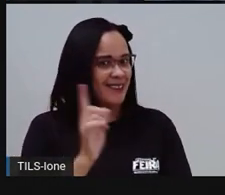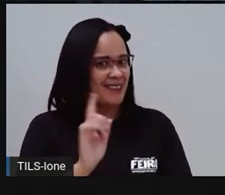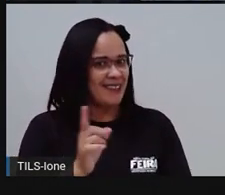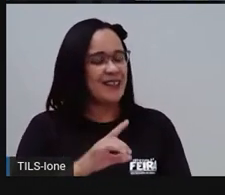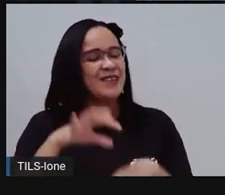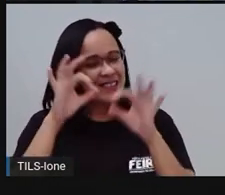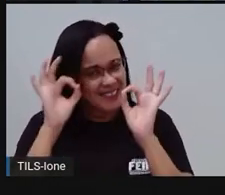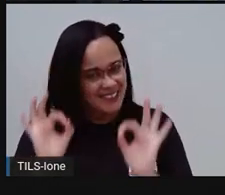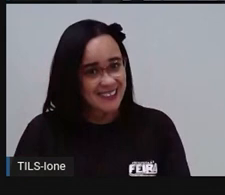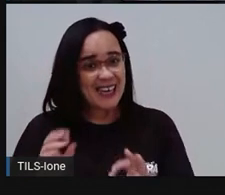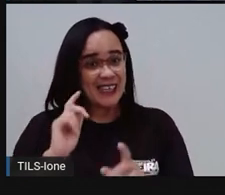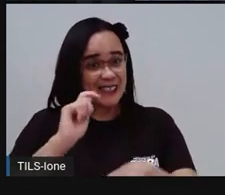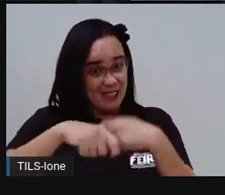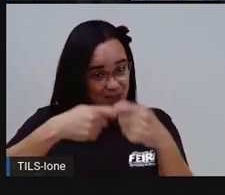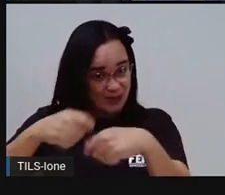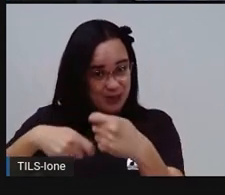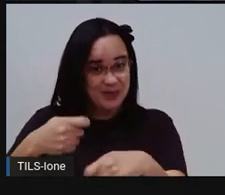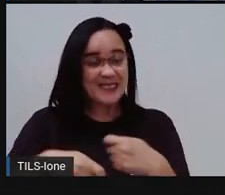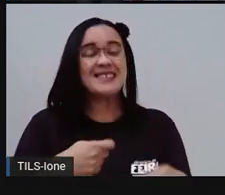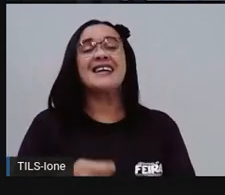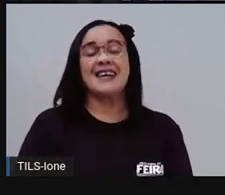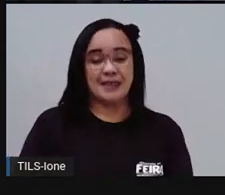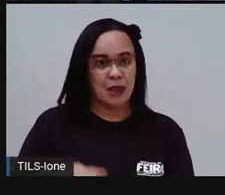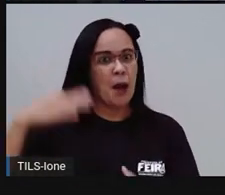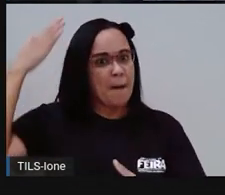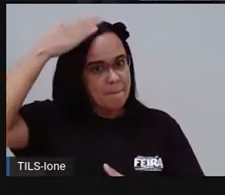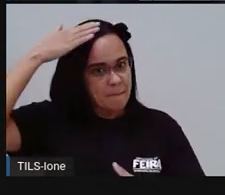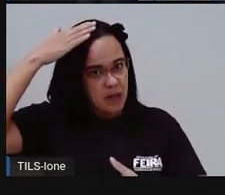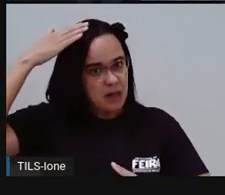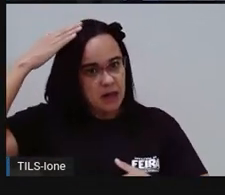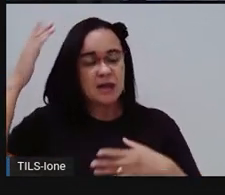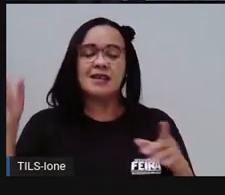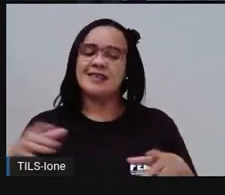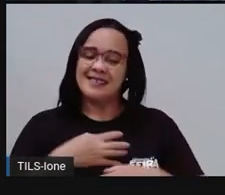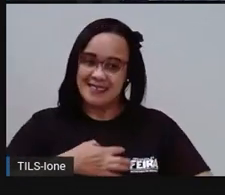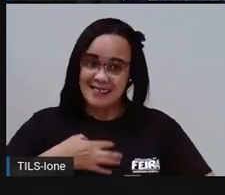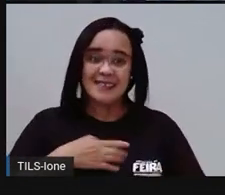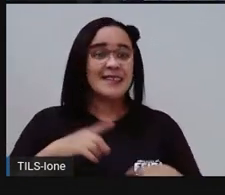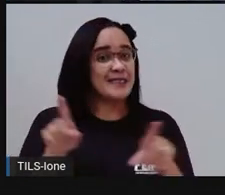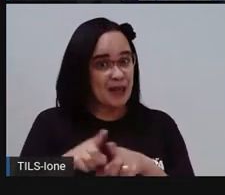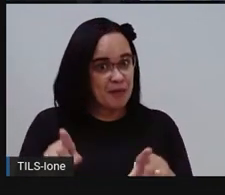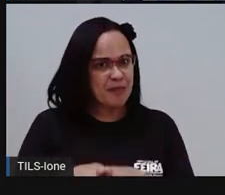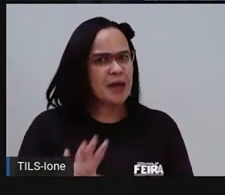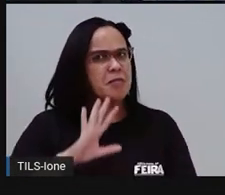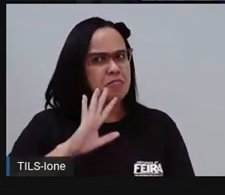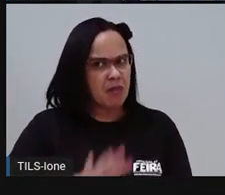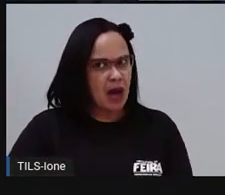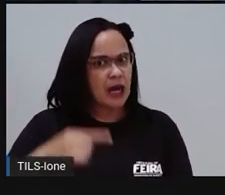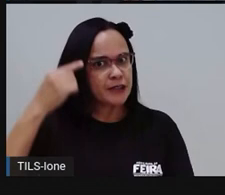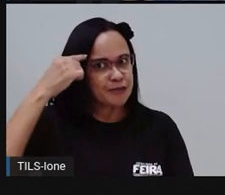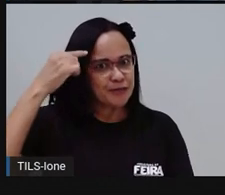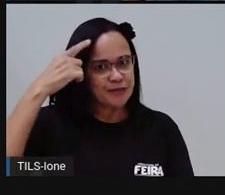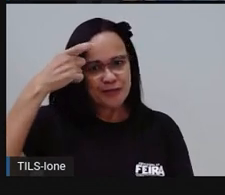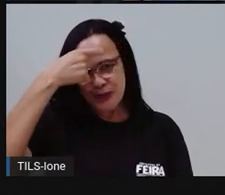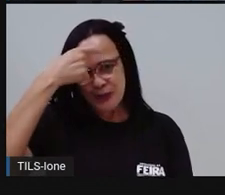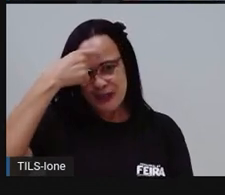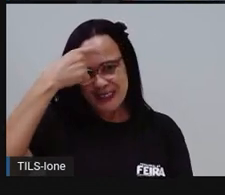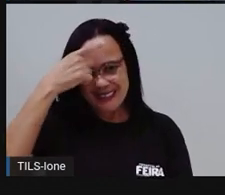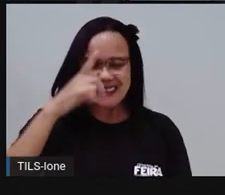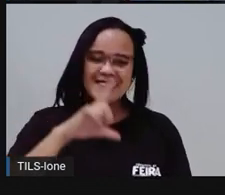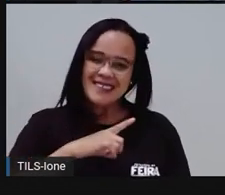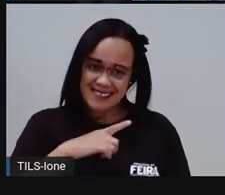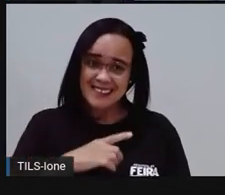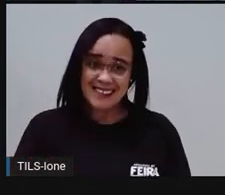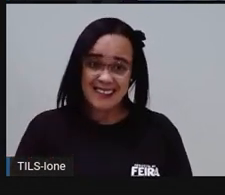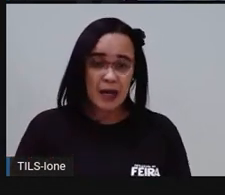água, mas não pode ser econômico de não tomar banho, não. Tem que tomar banho de forma consciente, tá certo? Pegaram a conta aí da casa